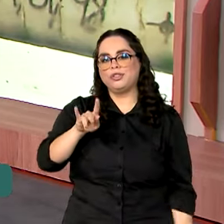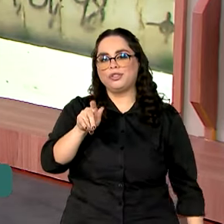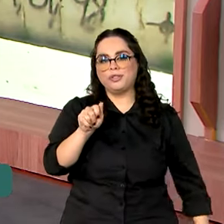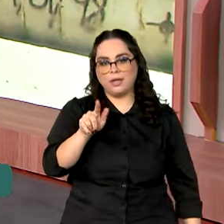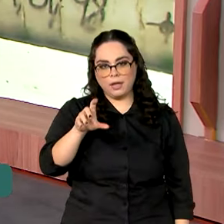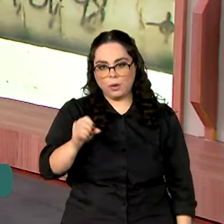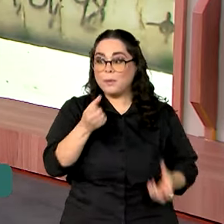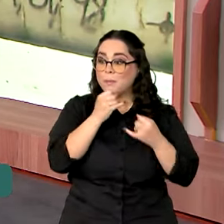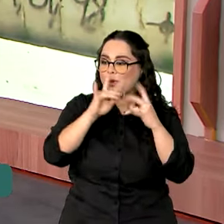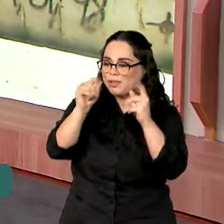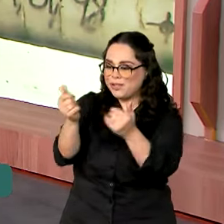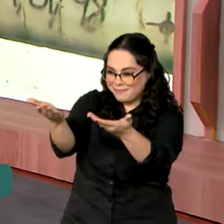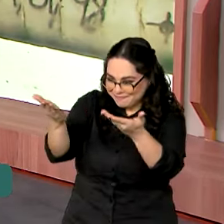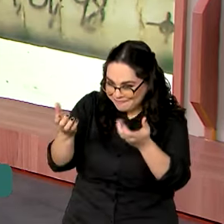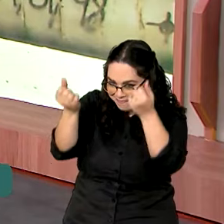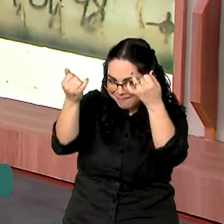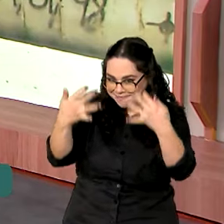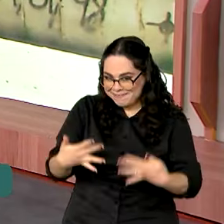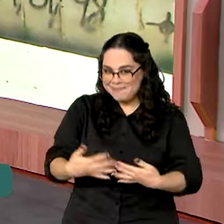Pimenta. Bom dia, Tiago.